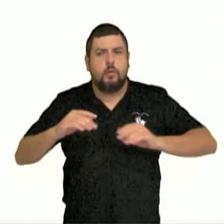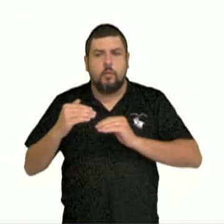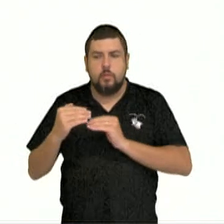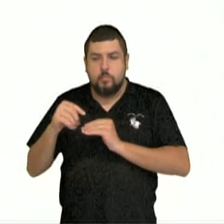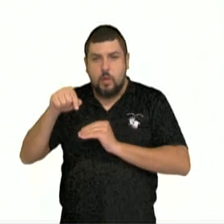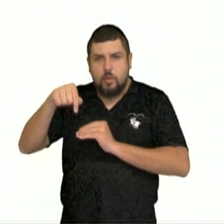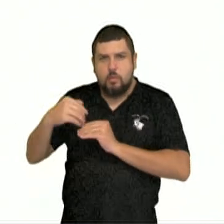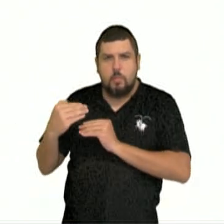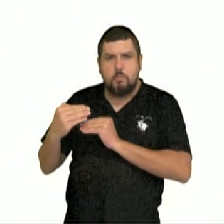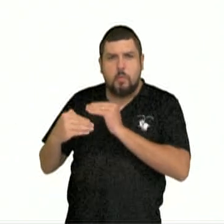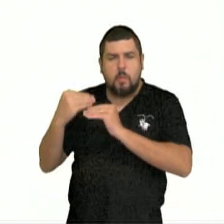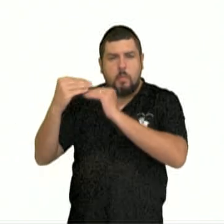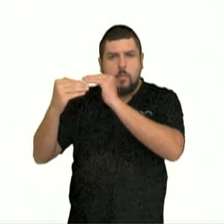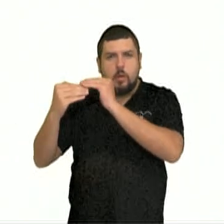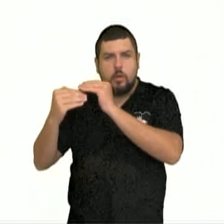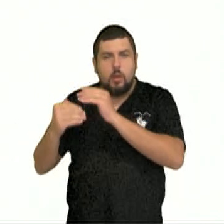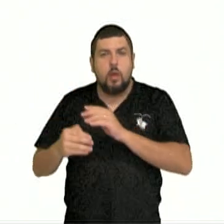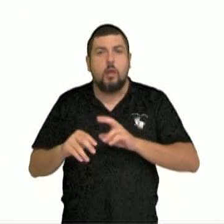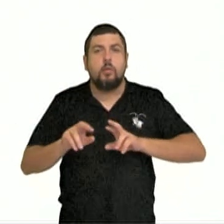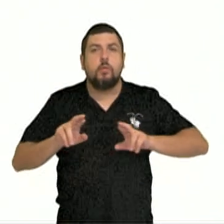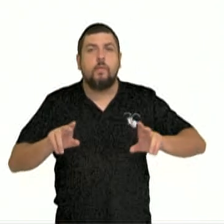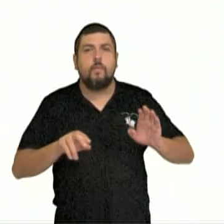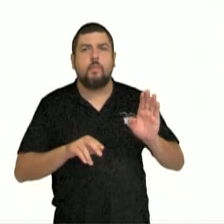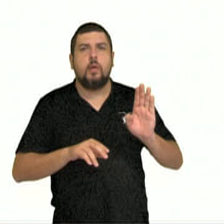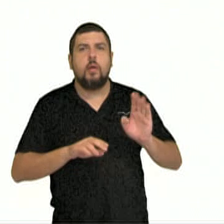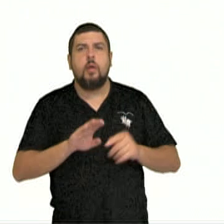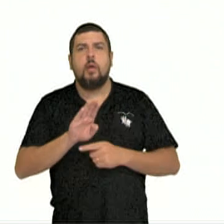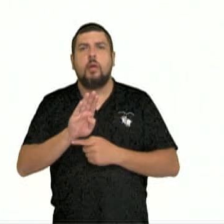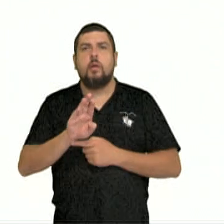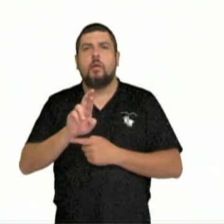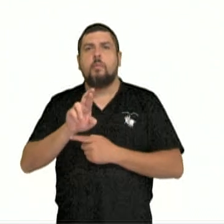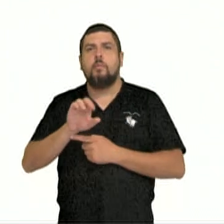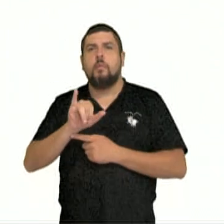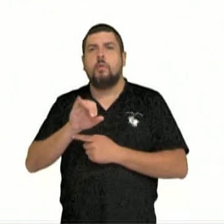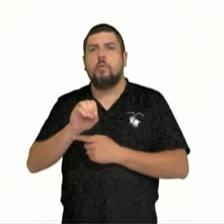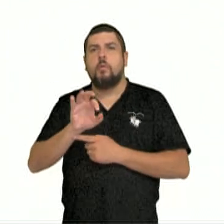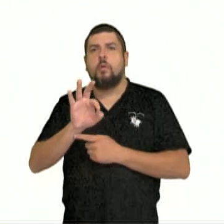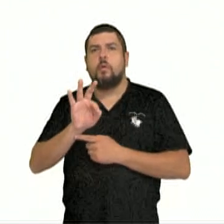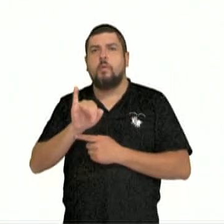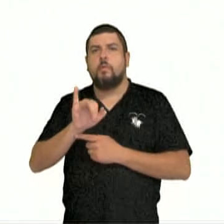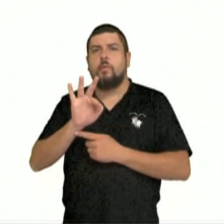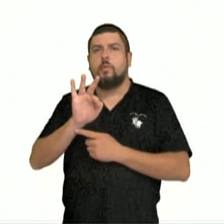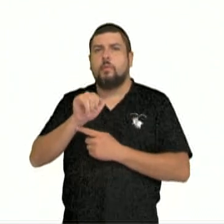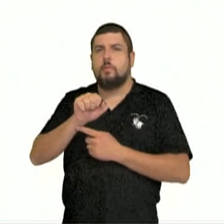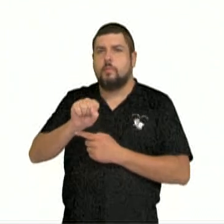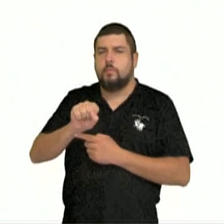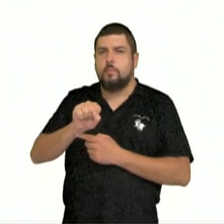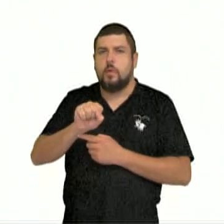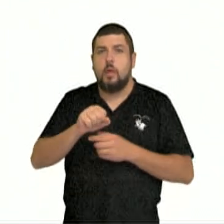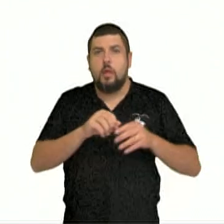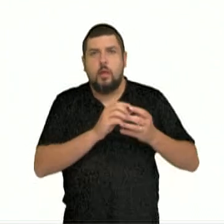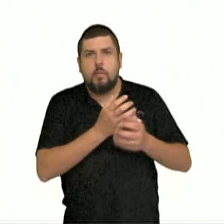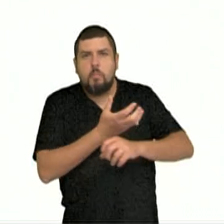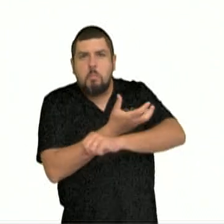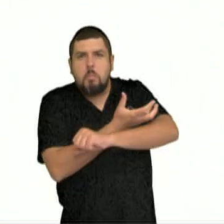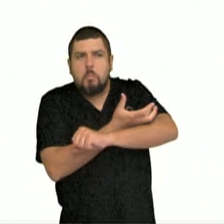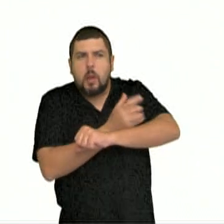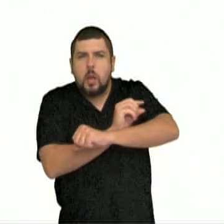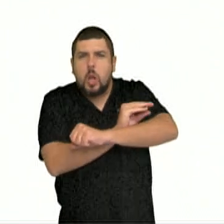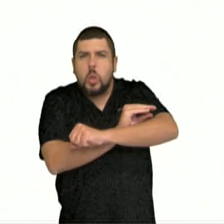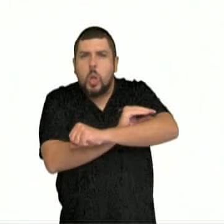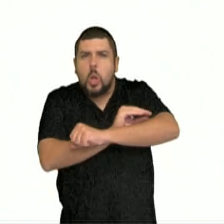briófitas. As briófitas são avasculares, não apresentam vasos condutores.